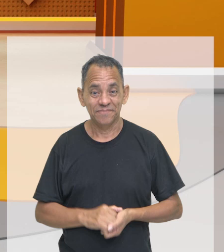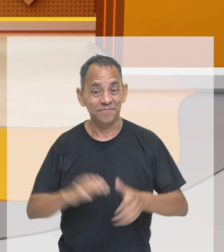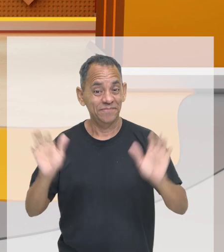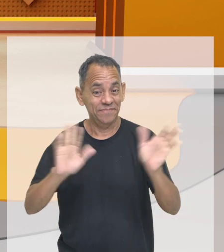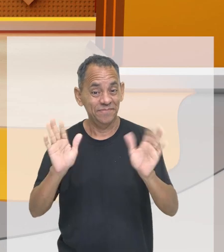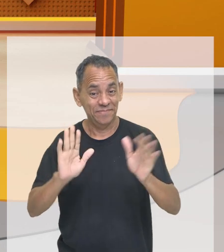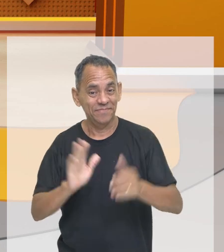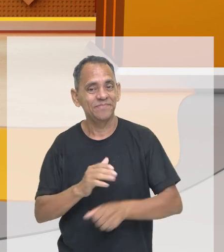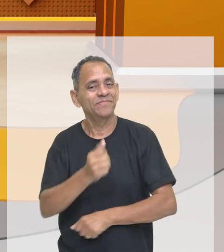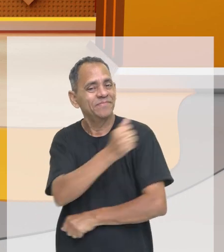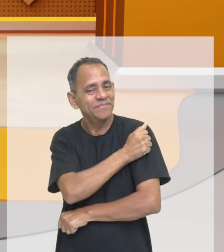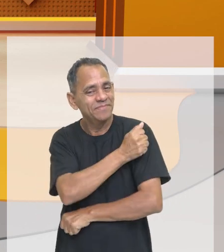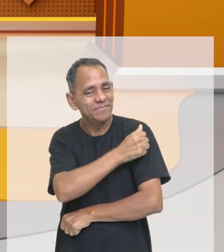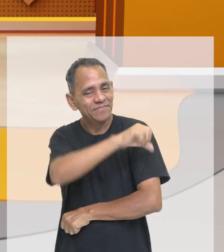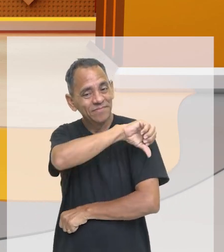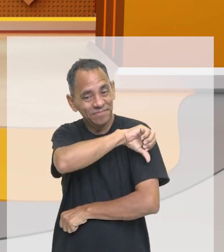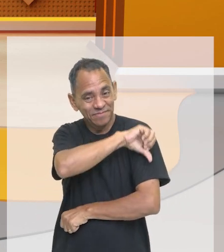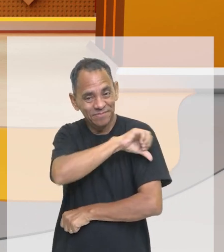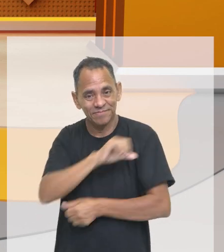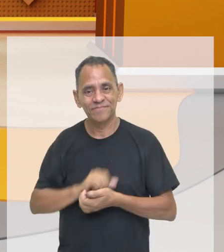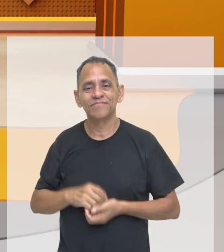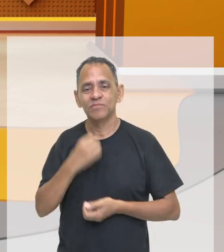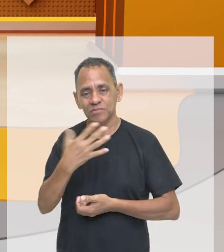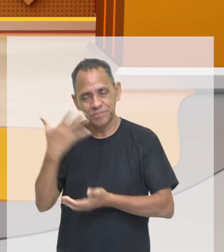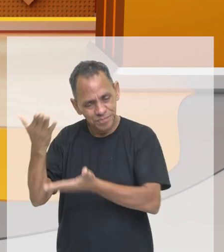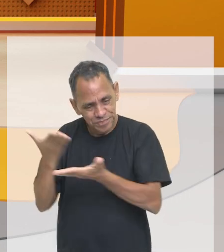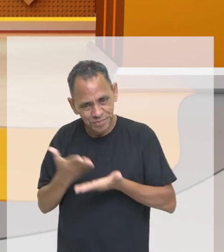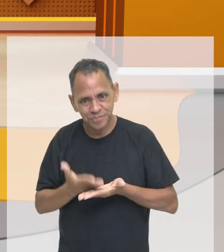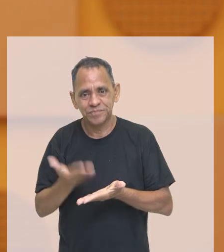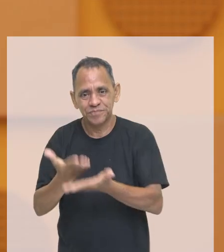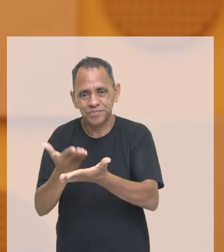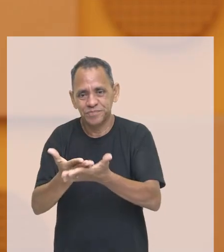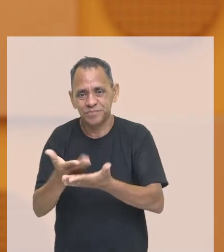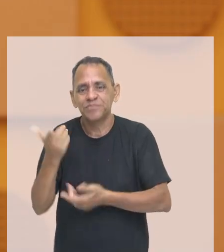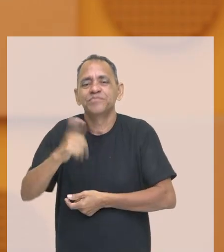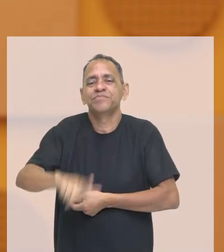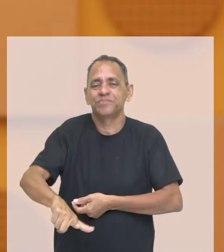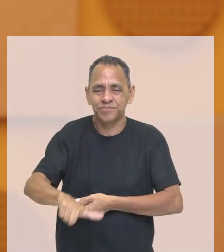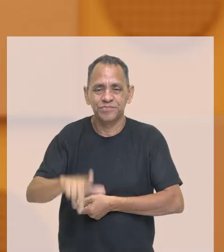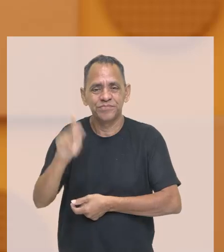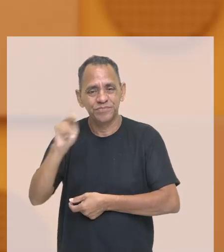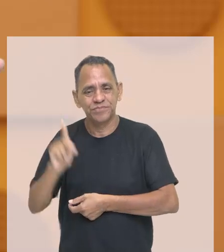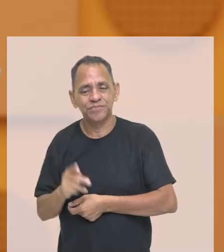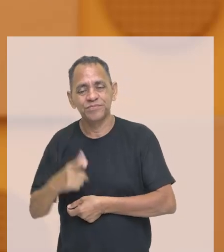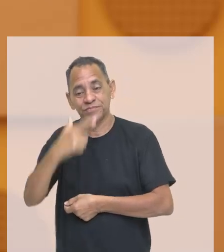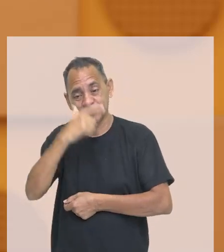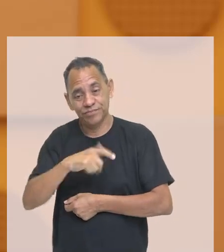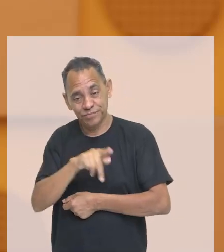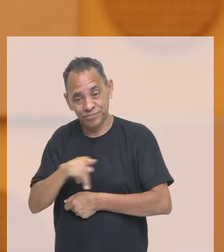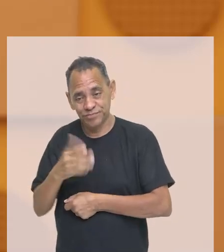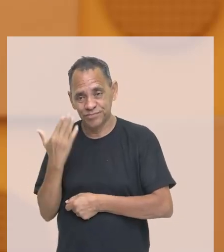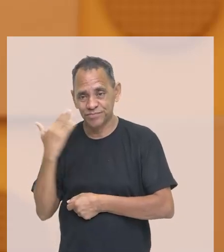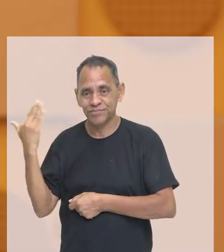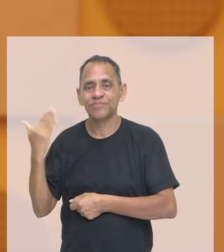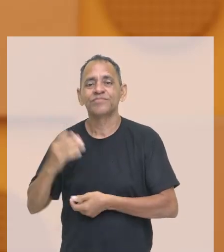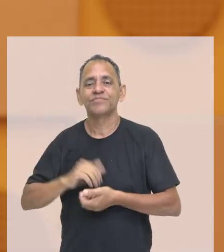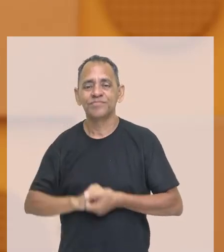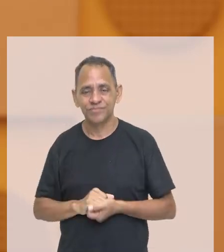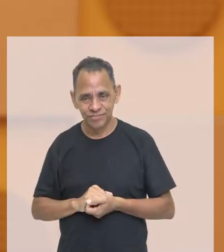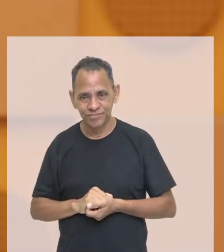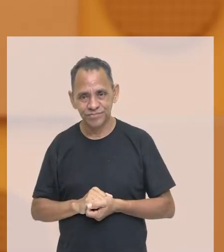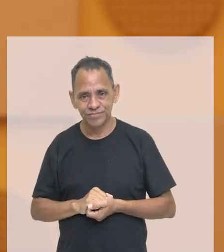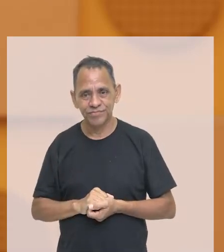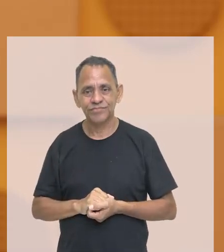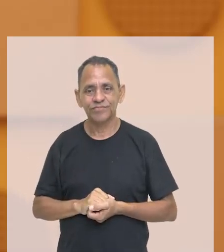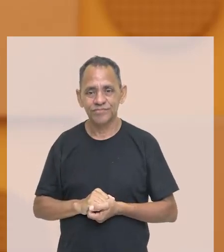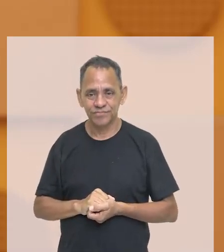Turminha boa do nono ano, sejam bem-vindos a mais uma aula de História. Eu sou o professor Ananias Carvalho, seu professor de História,